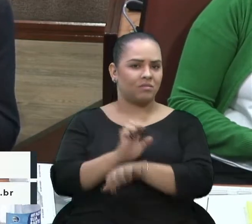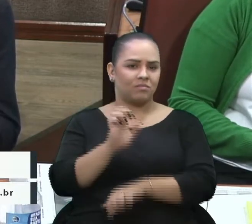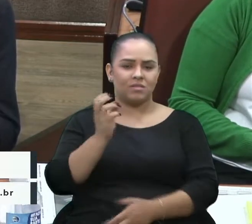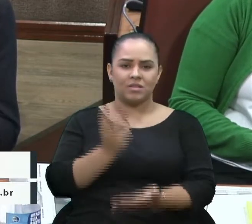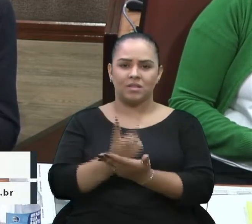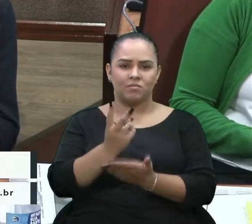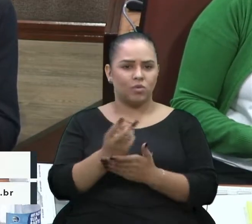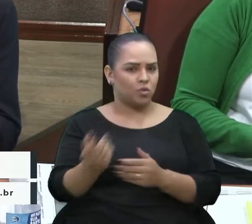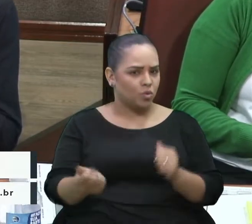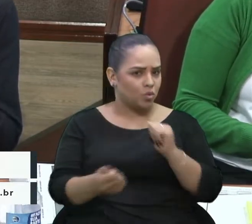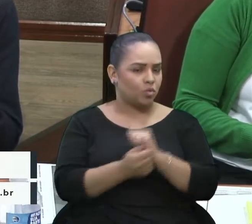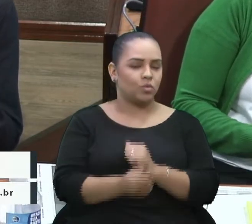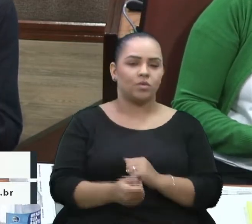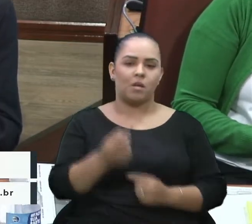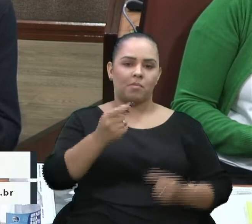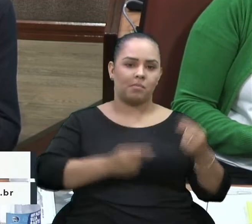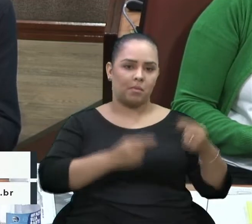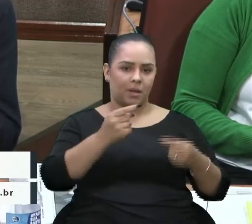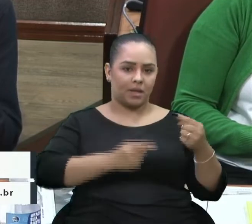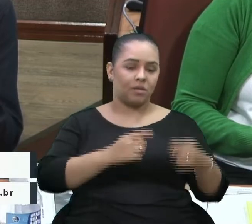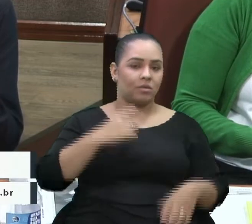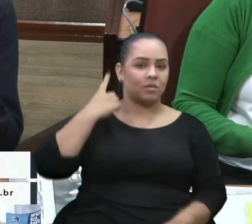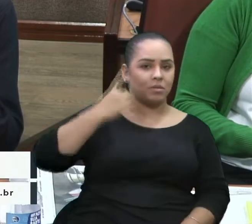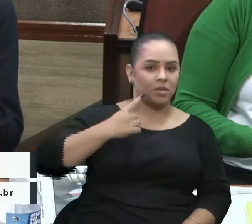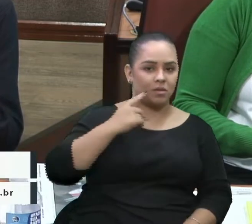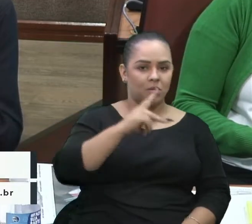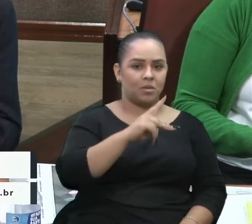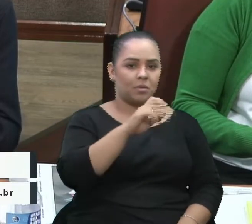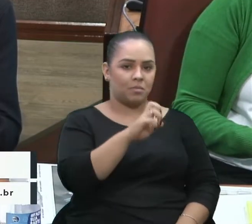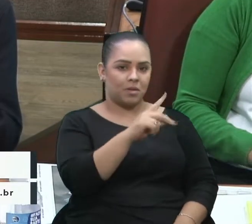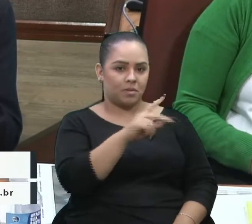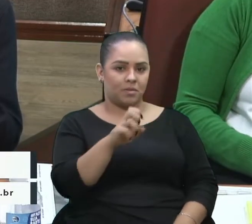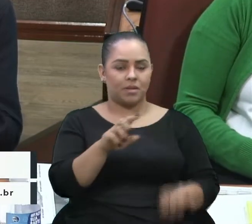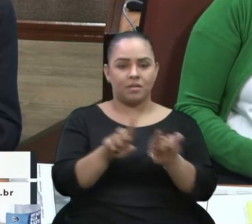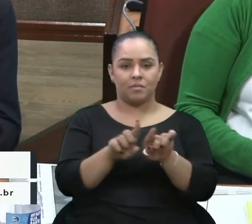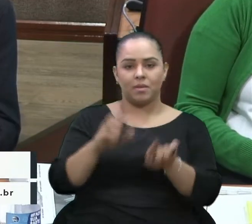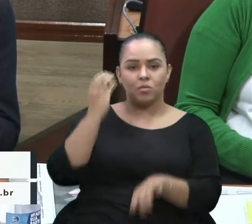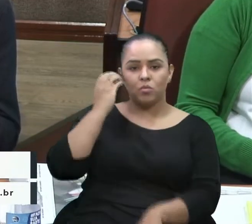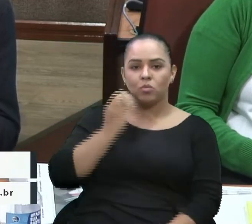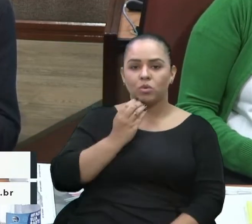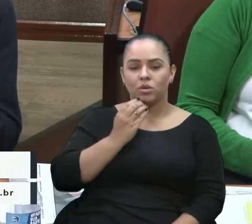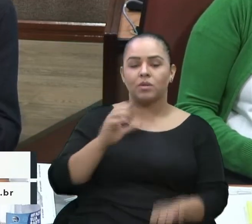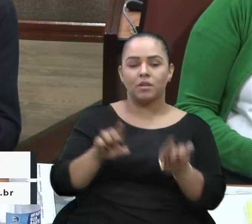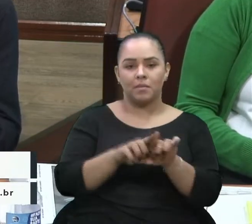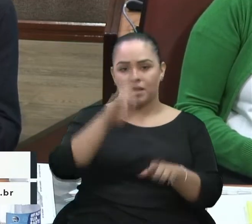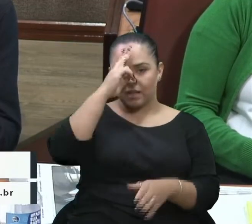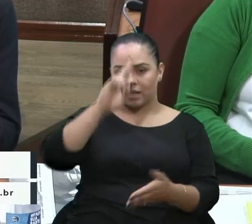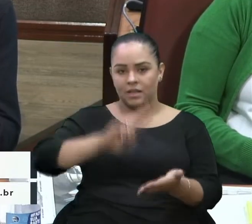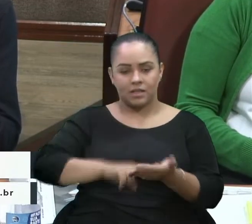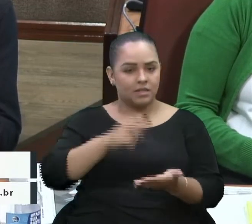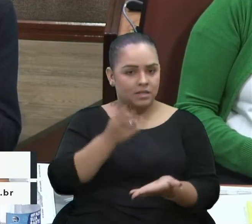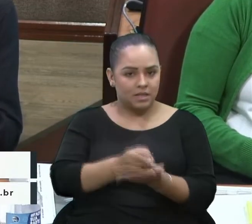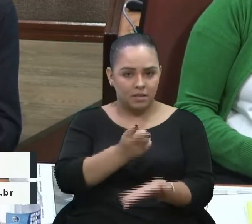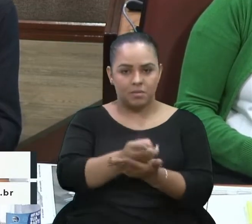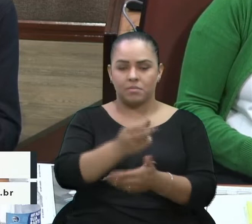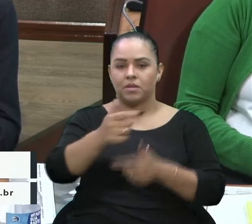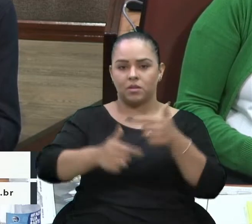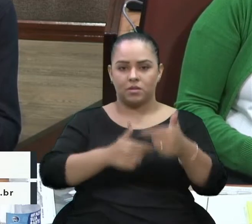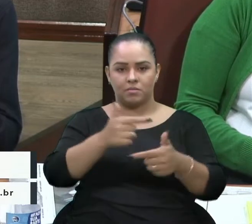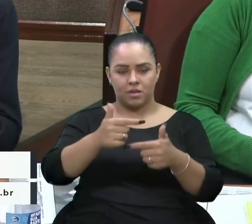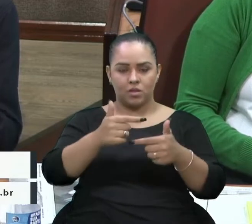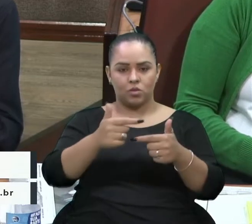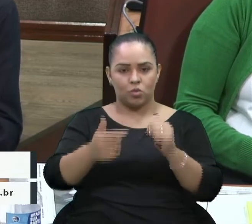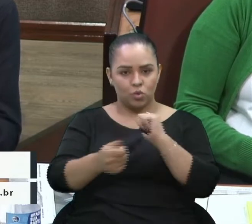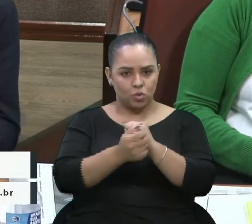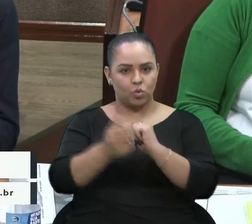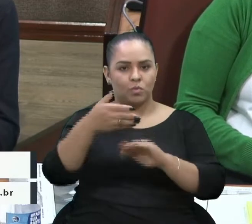nossos deputados, tanto o Pepe Vargas, quanto o Búrico, quanto o Neri, sempre participaram. E eu pretendo, vou